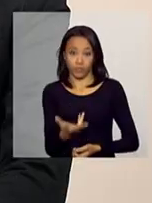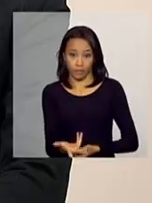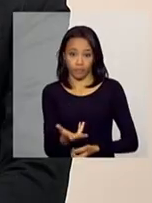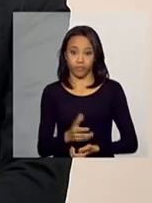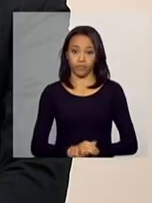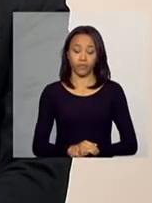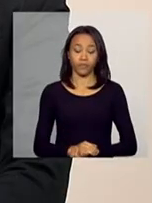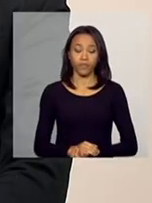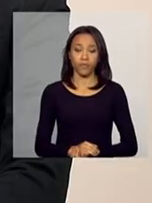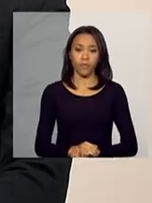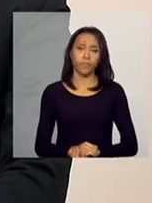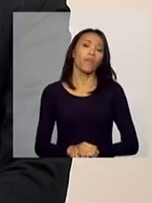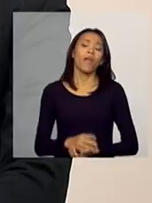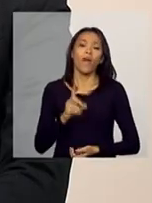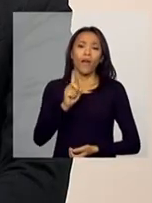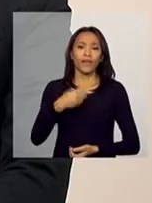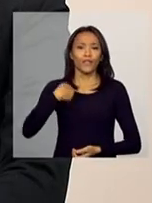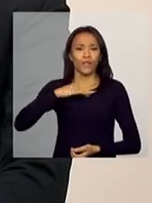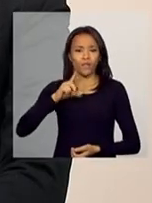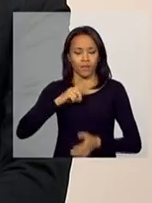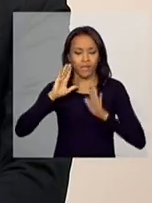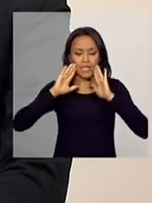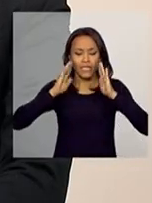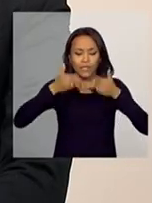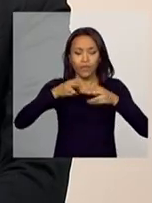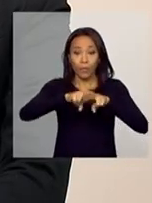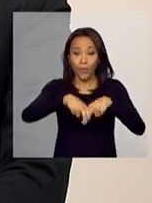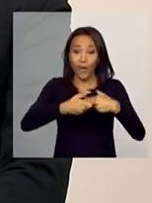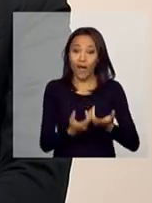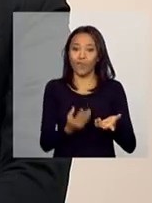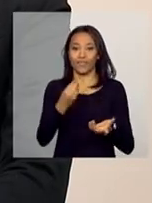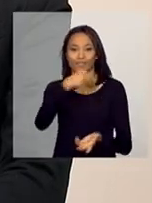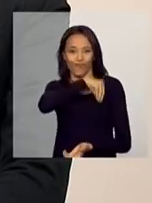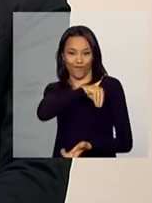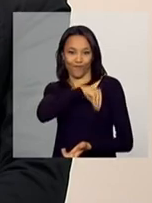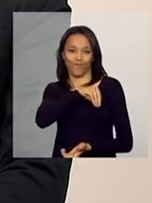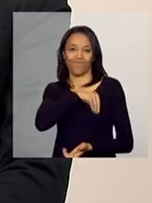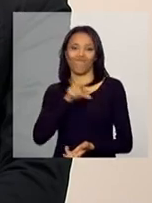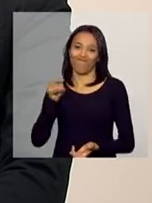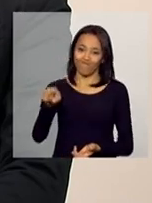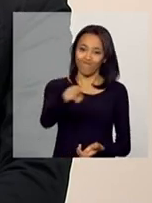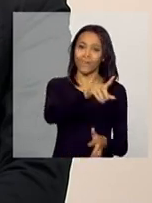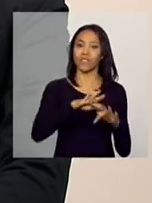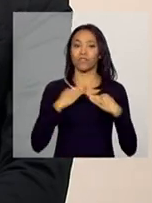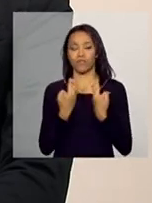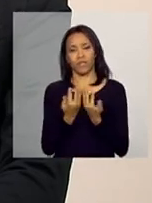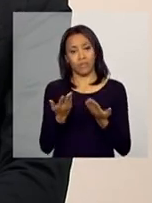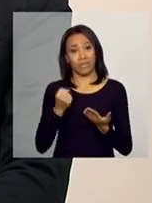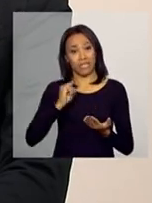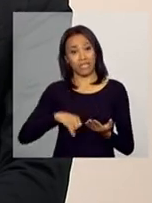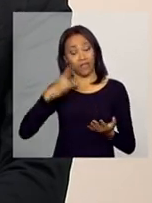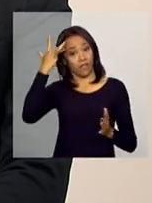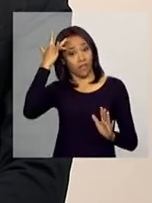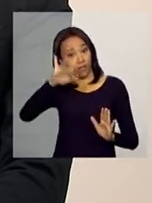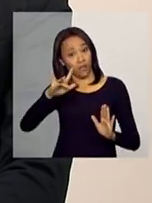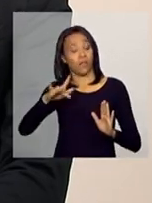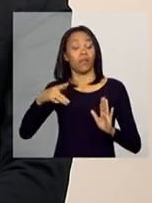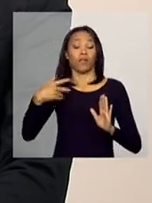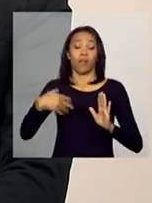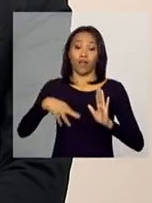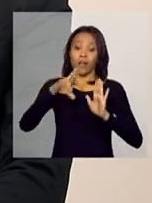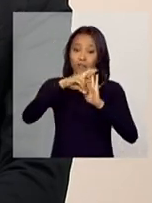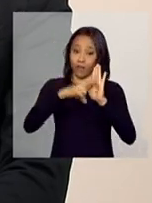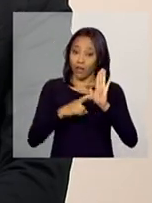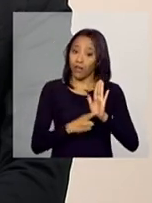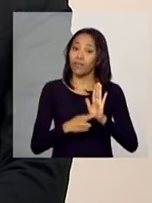a gente tem essa atenção em função da renda, né? Então, se a gente entende que o descumprimento já pode sinalizar uma situação